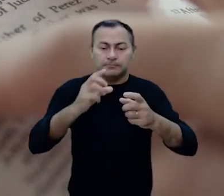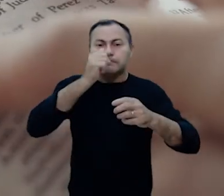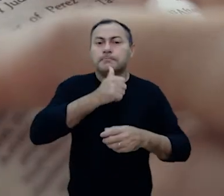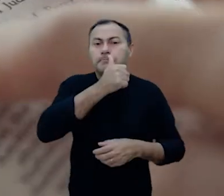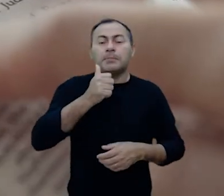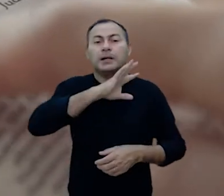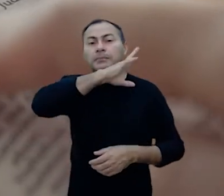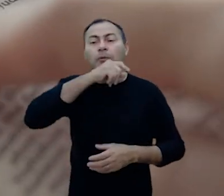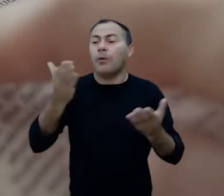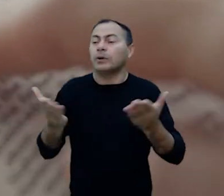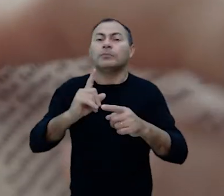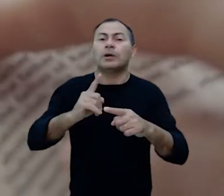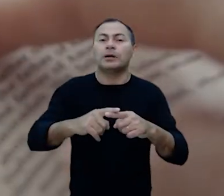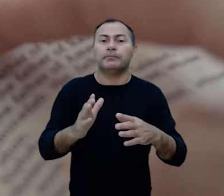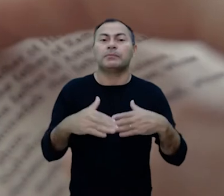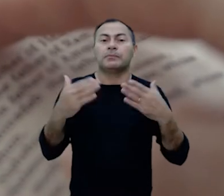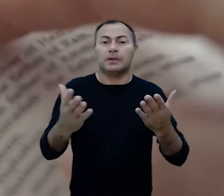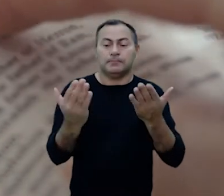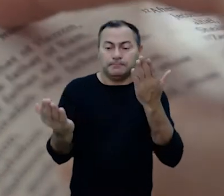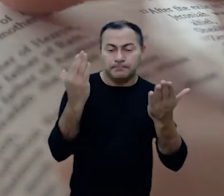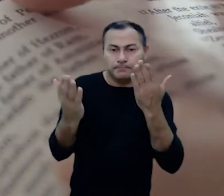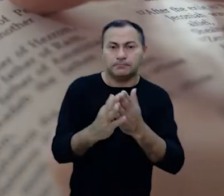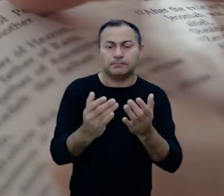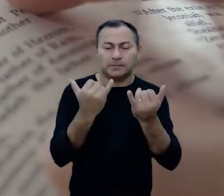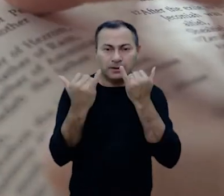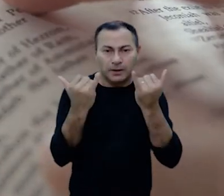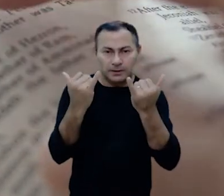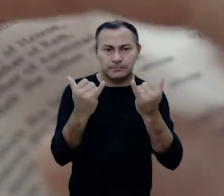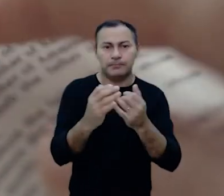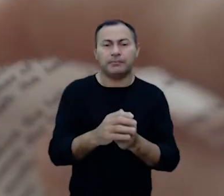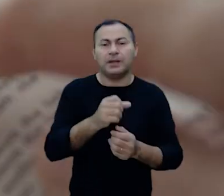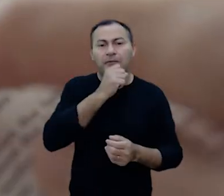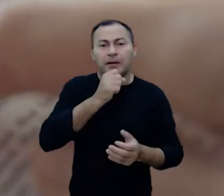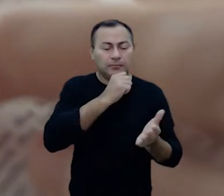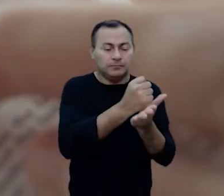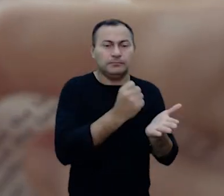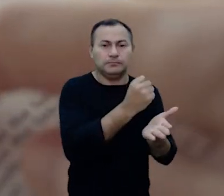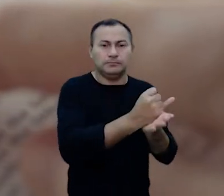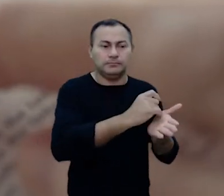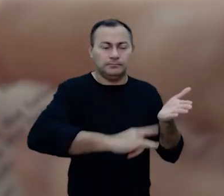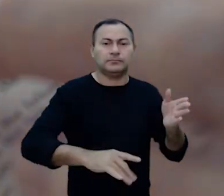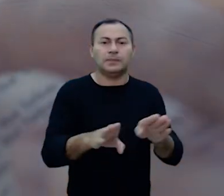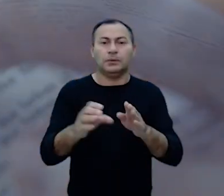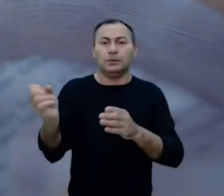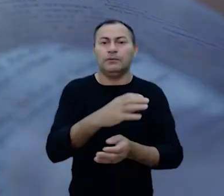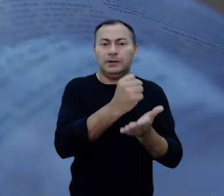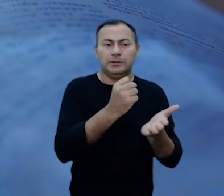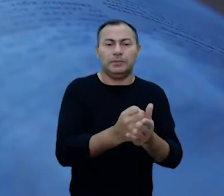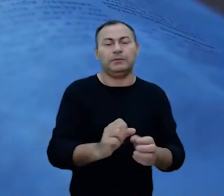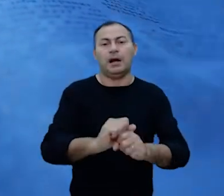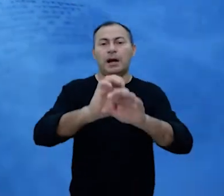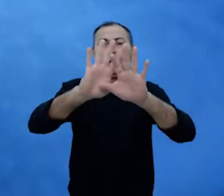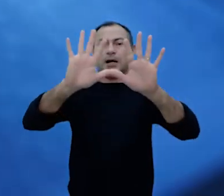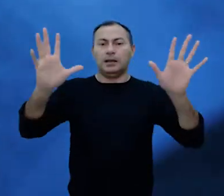não fazemos sacrifícios com animais nos dias de hoje? Quando comparamos os requerimentos do Velho Testamento com os requerimentos do